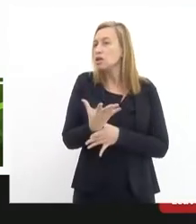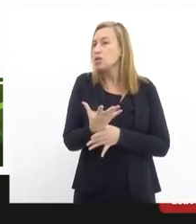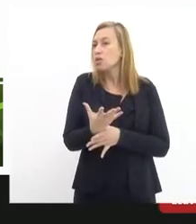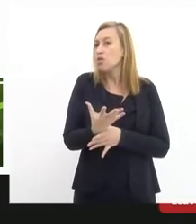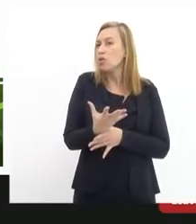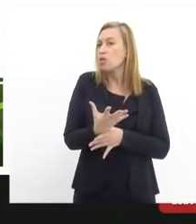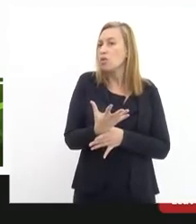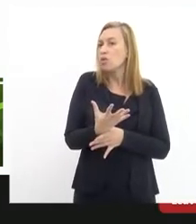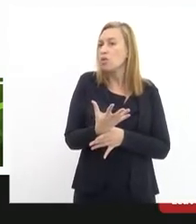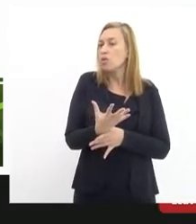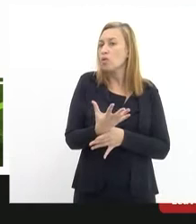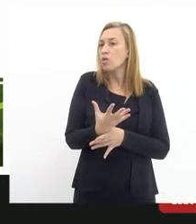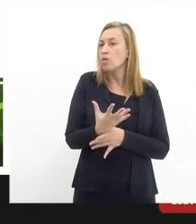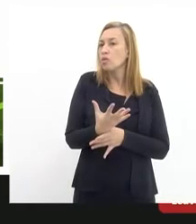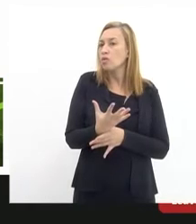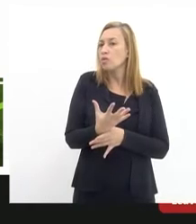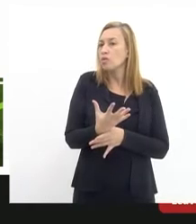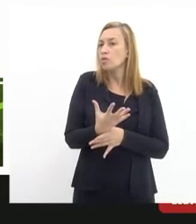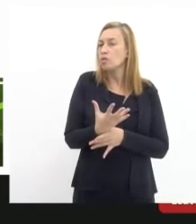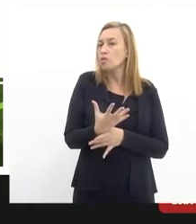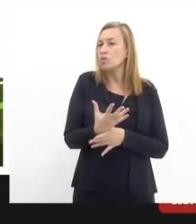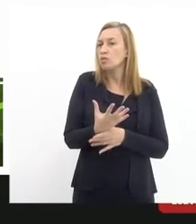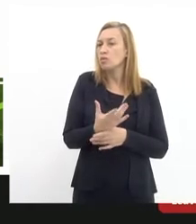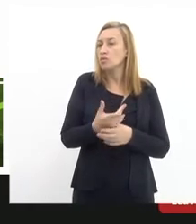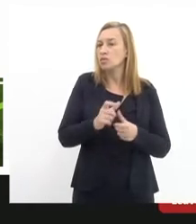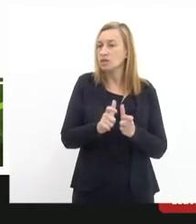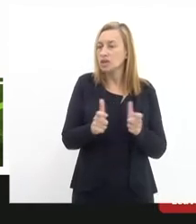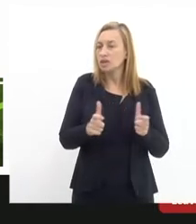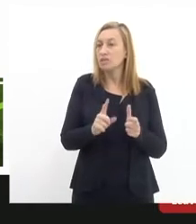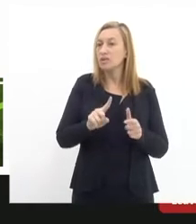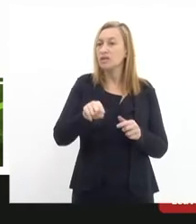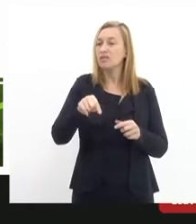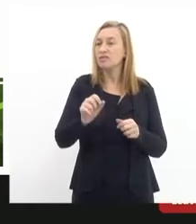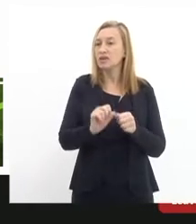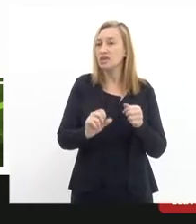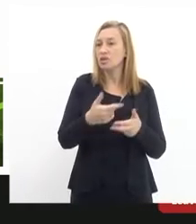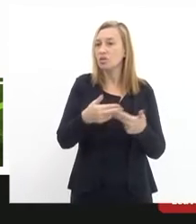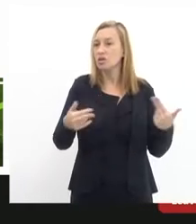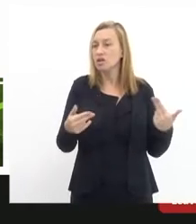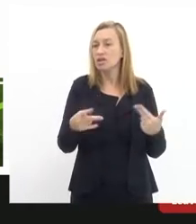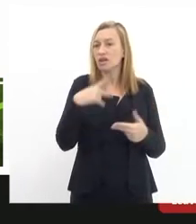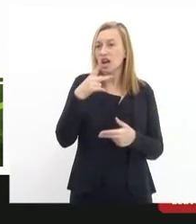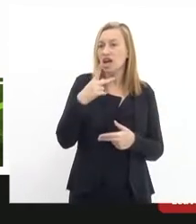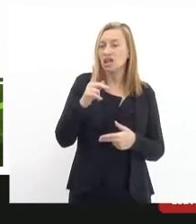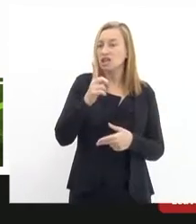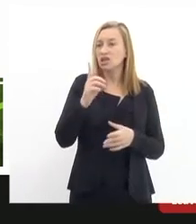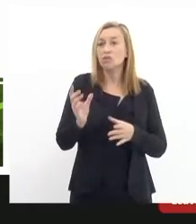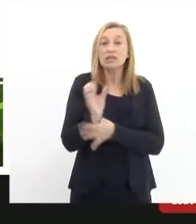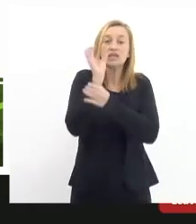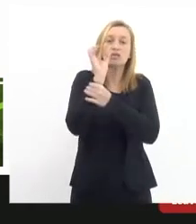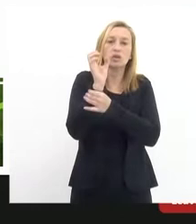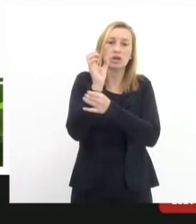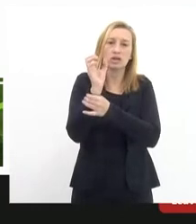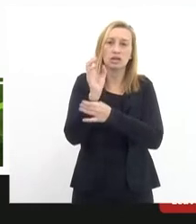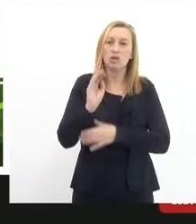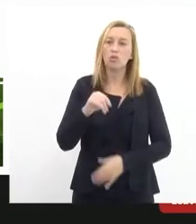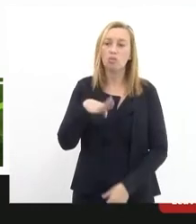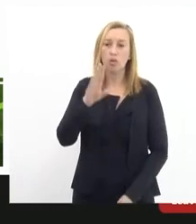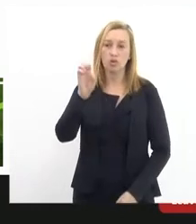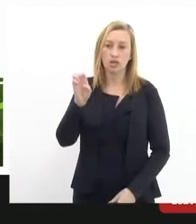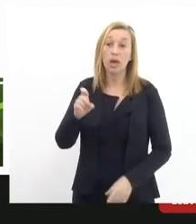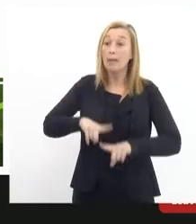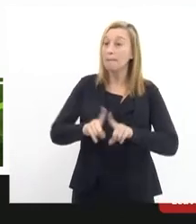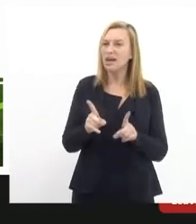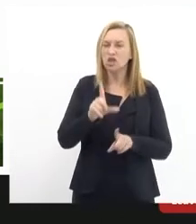em uma histeria para poder fazer um negócio dizendo que os bondes originais não eram seguros. O laudo pericial não disse isso. E, na